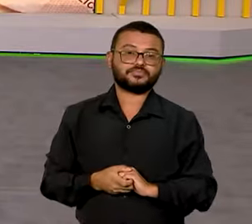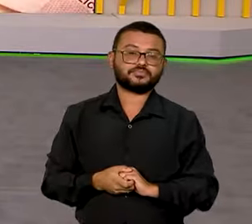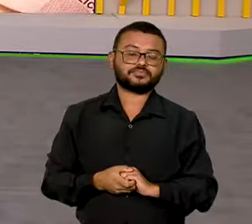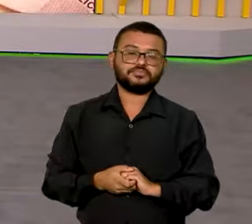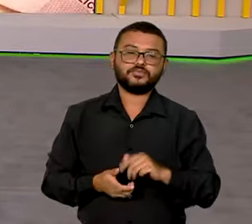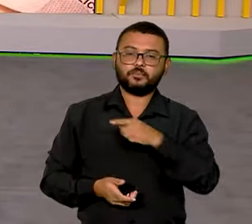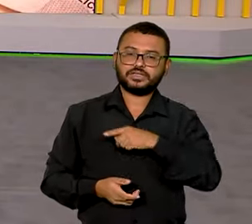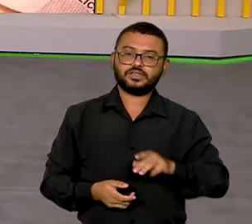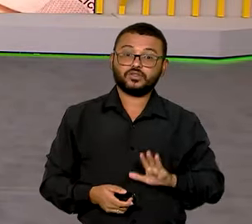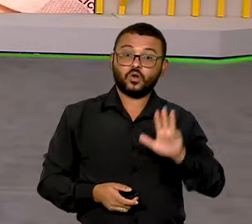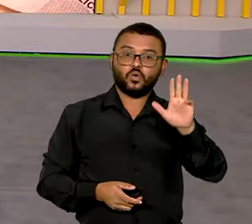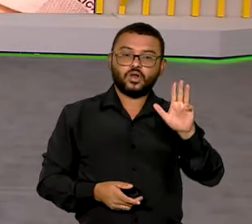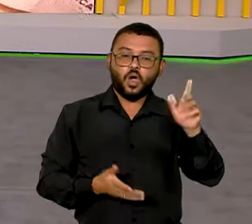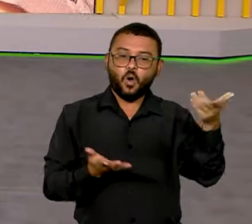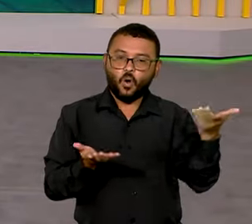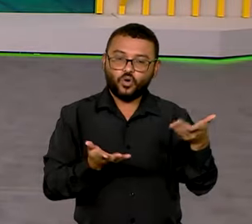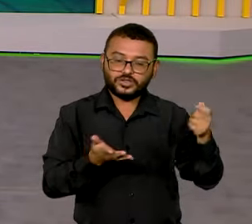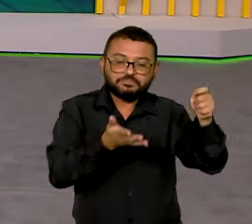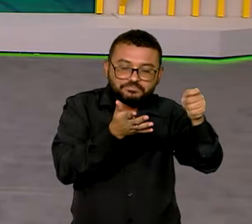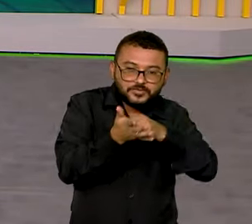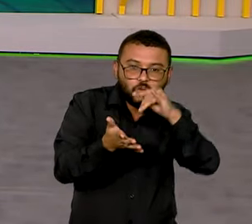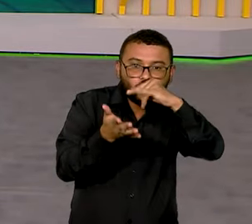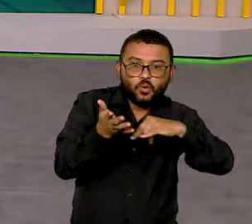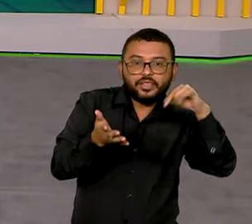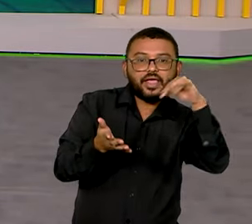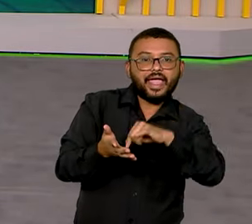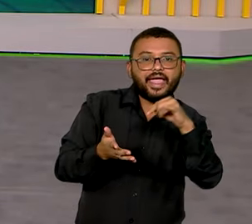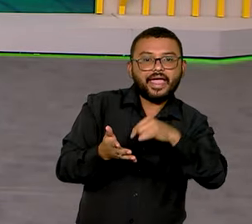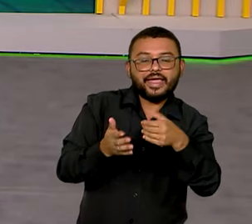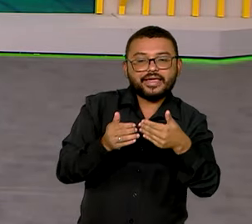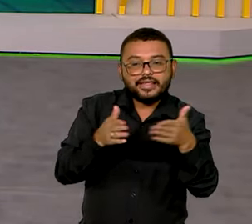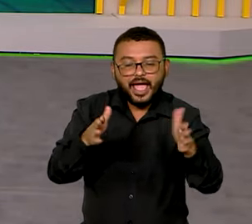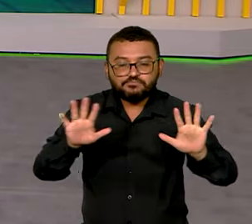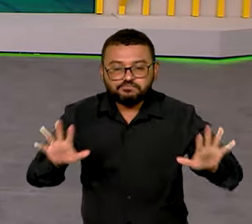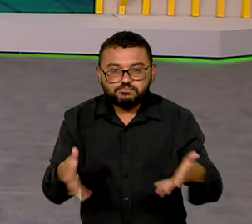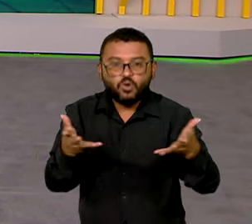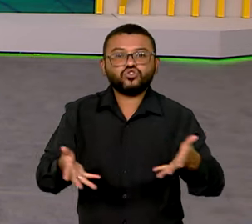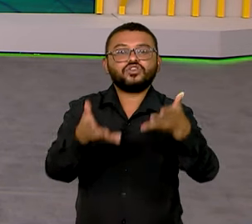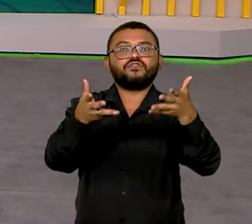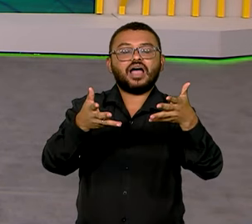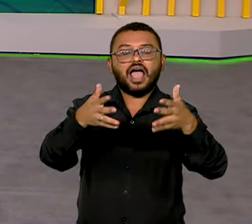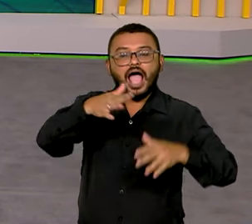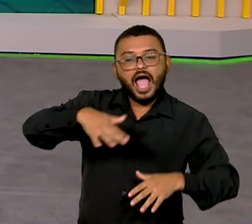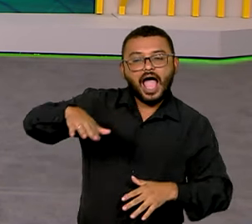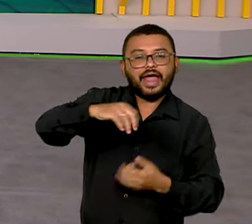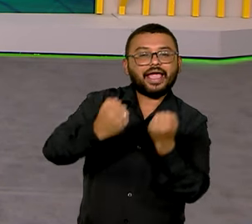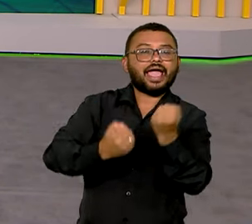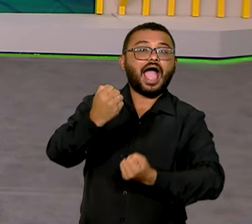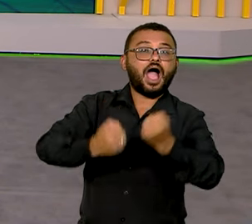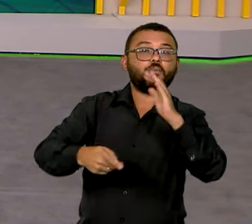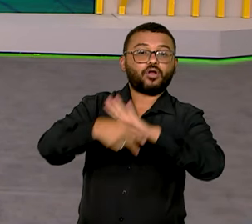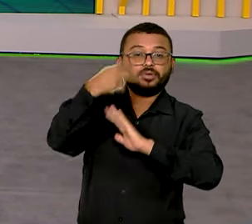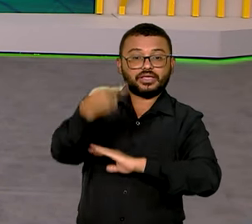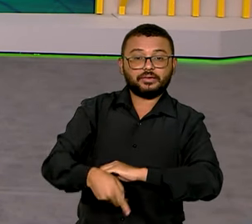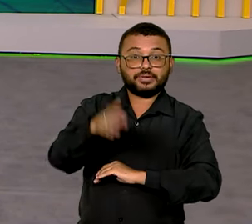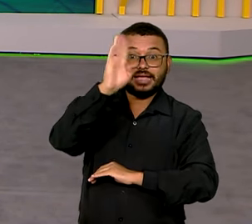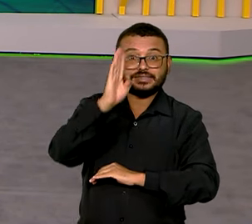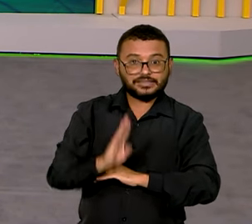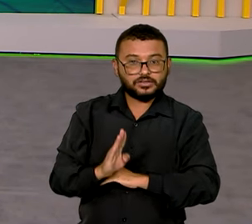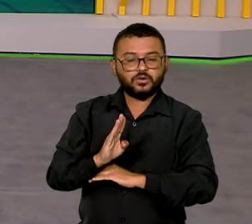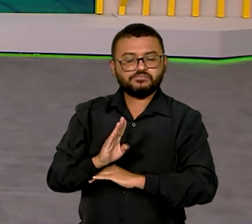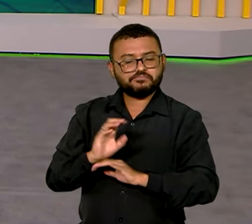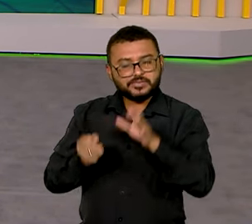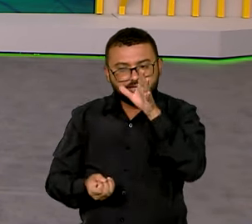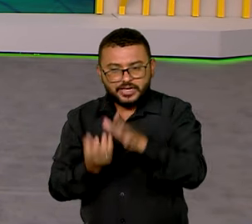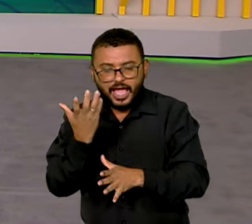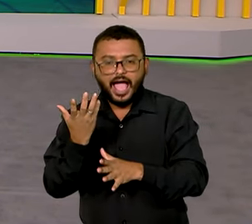O presidente Lula assinou nesta terça-feira atos para impulsionar o setor automotivo brasileiro. A meta é incentivar a